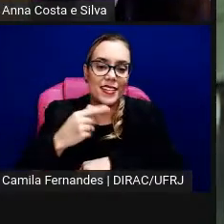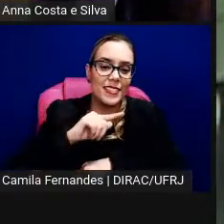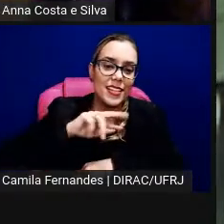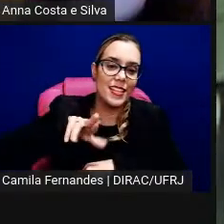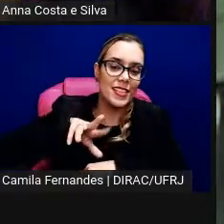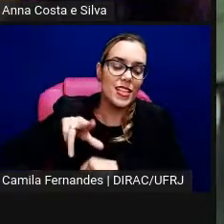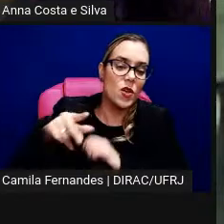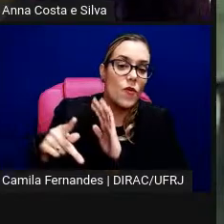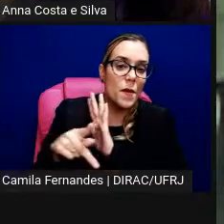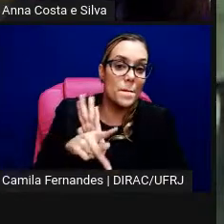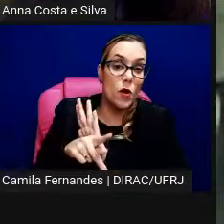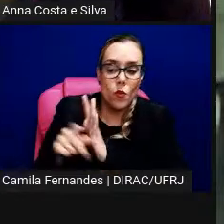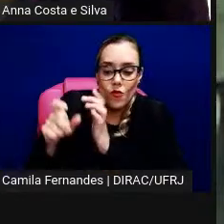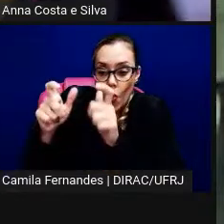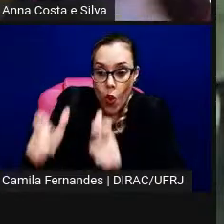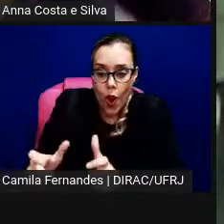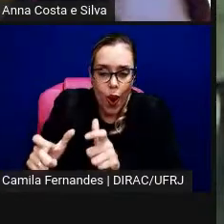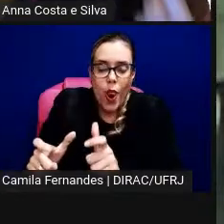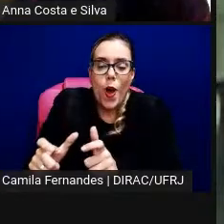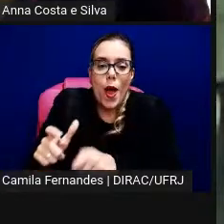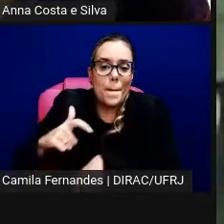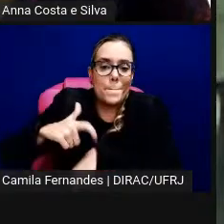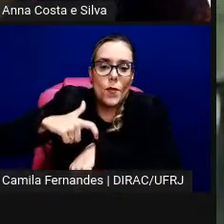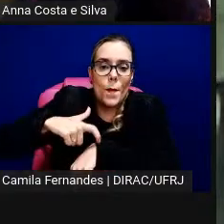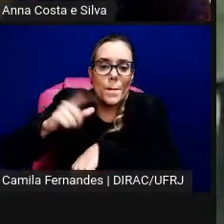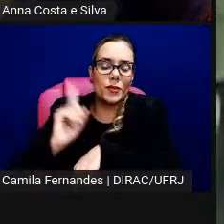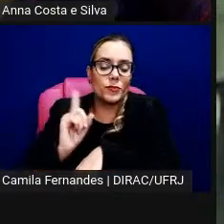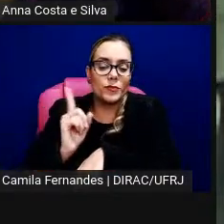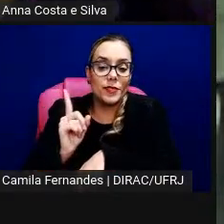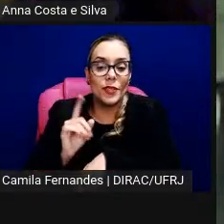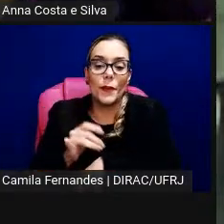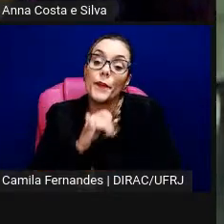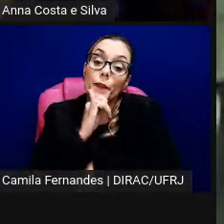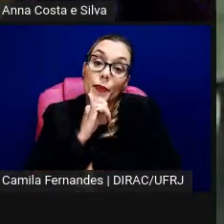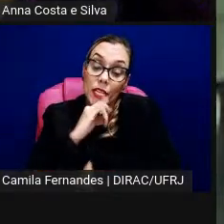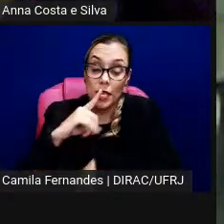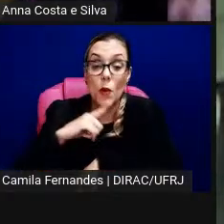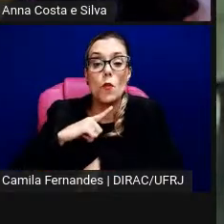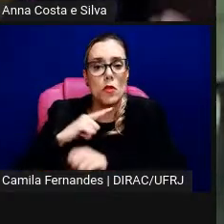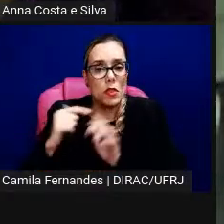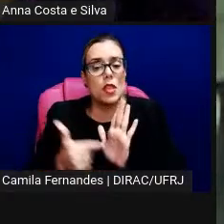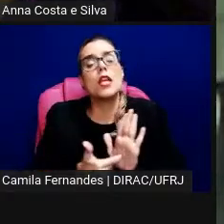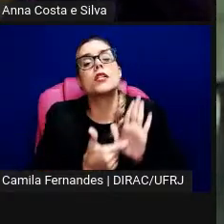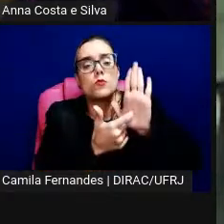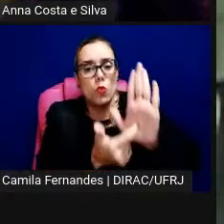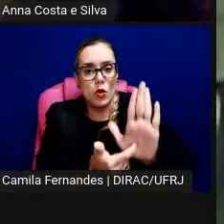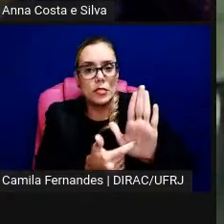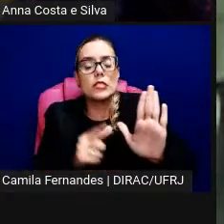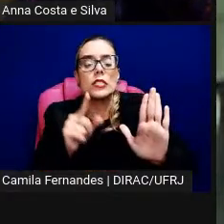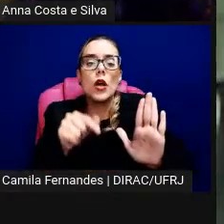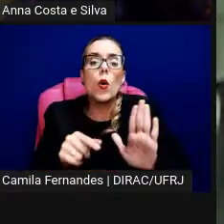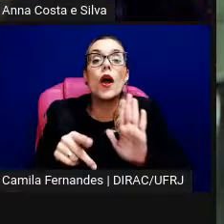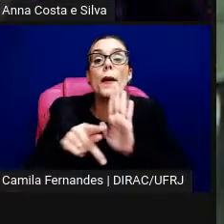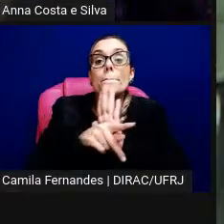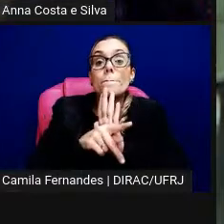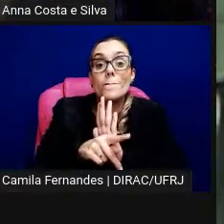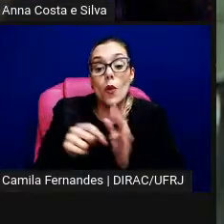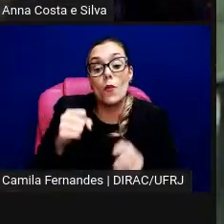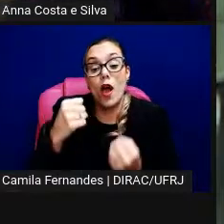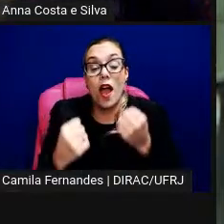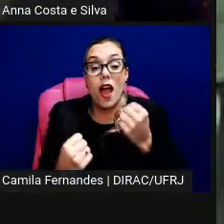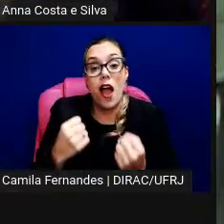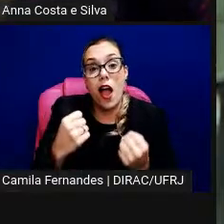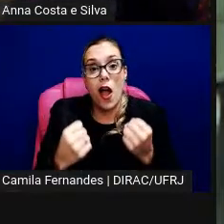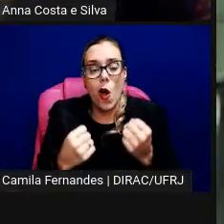embora ela já tenha acontecido em exposições, que justamente o carro, o ponto de encontro é o espaço expositivo,